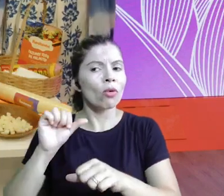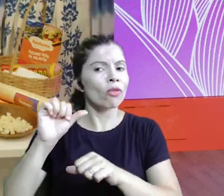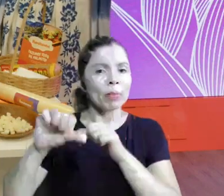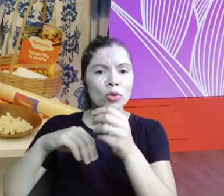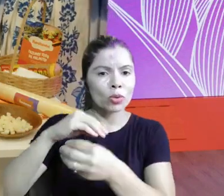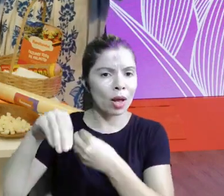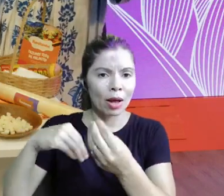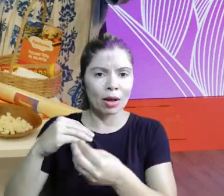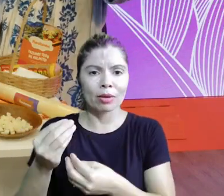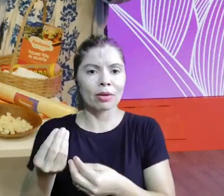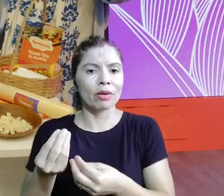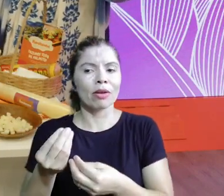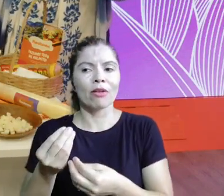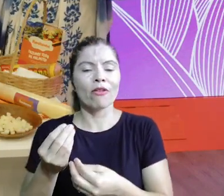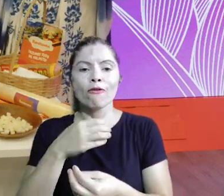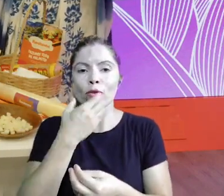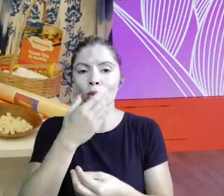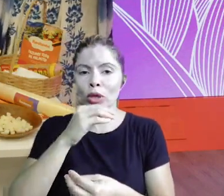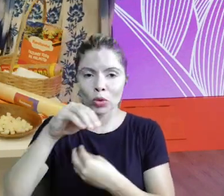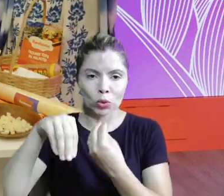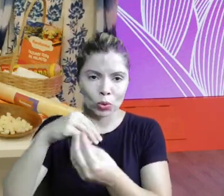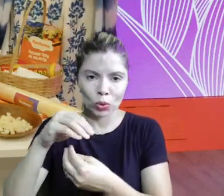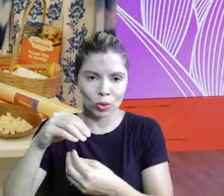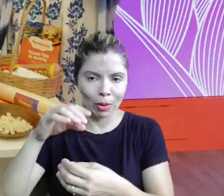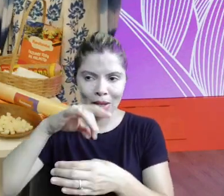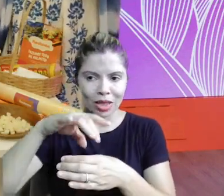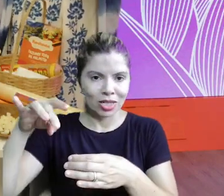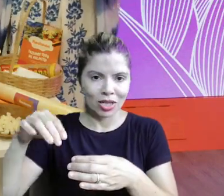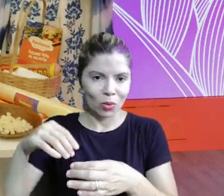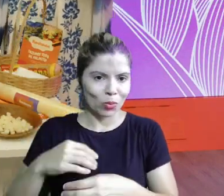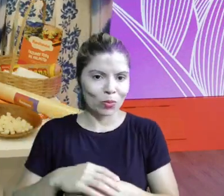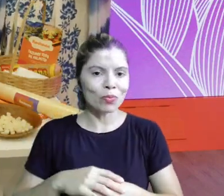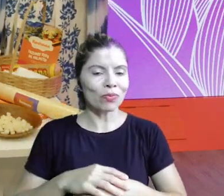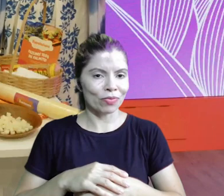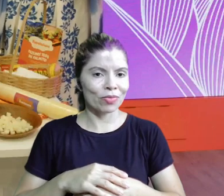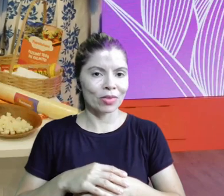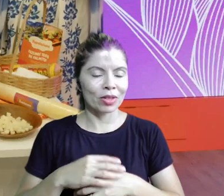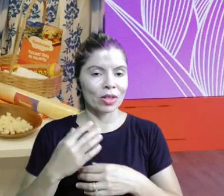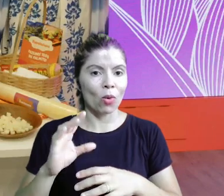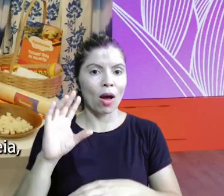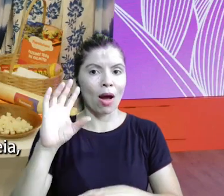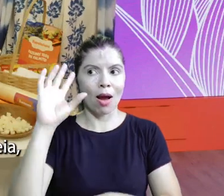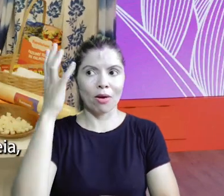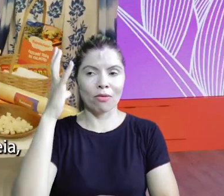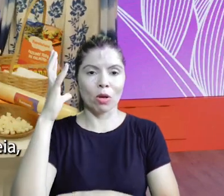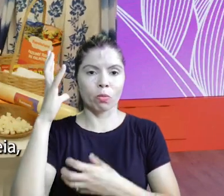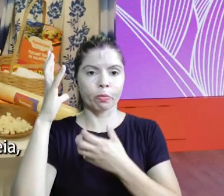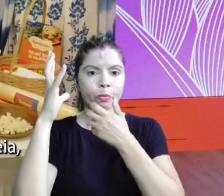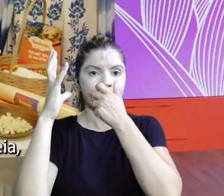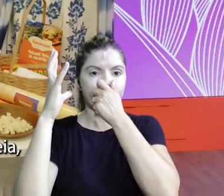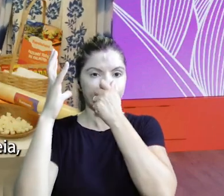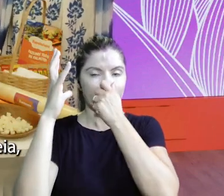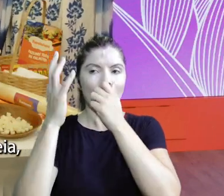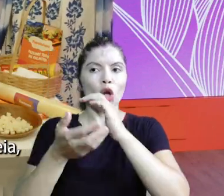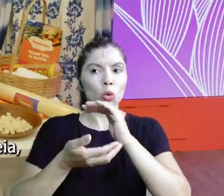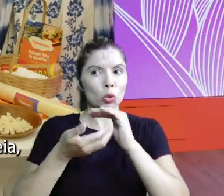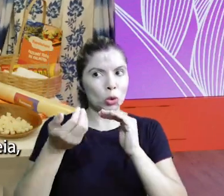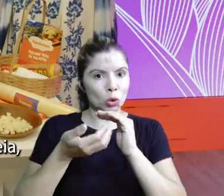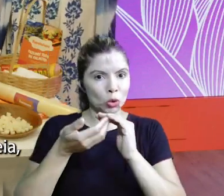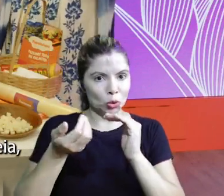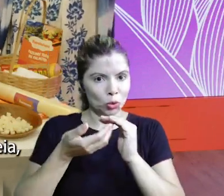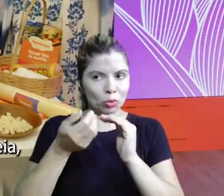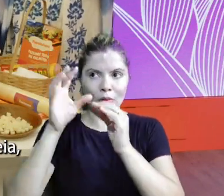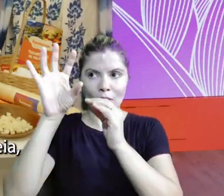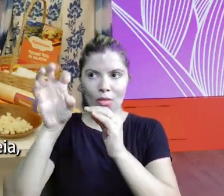jabuticaba palmito, palmito acerola Tá no meio da plantação Então quando a árvore tá muito cheia eu